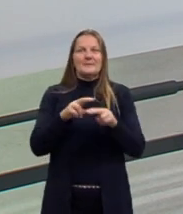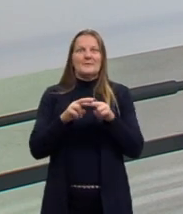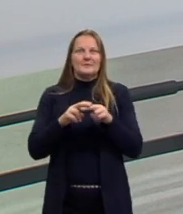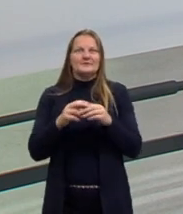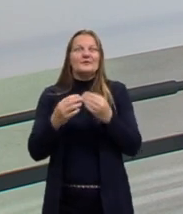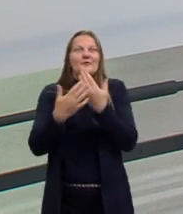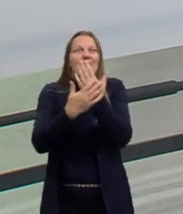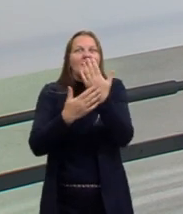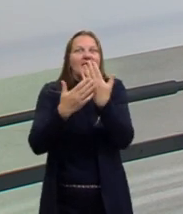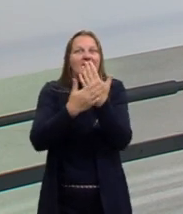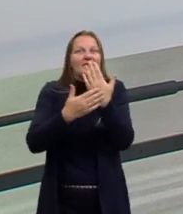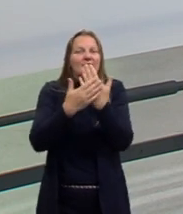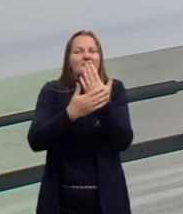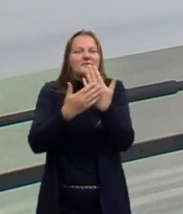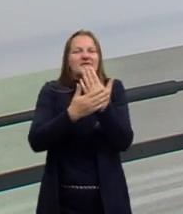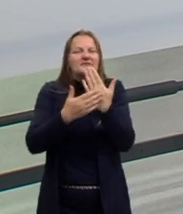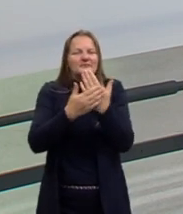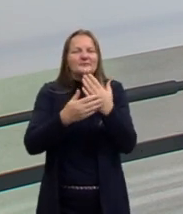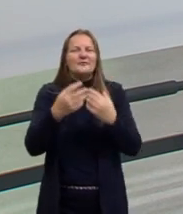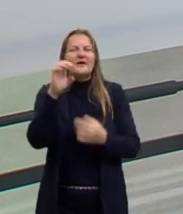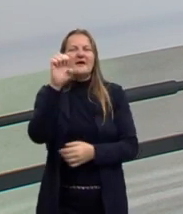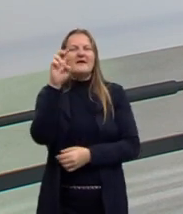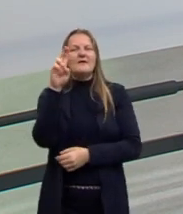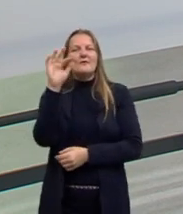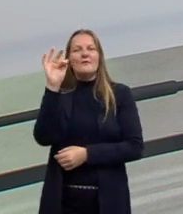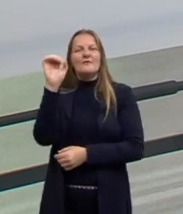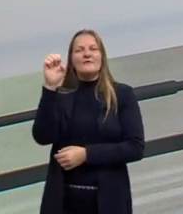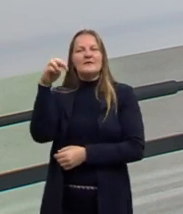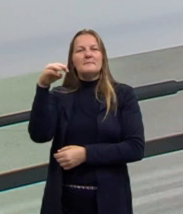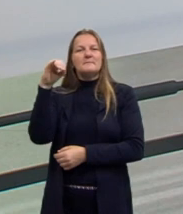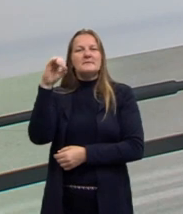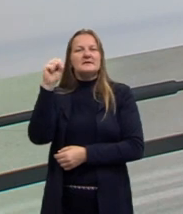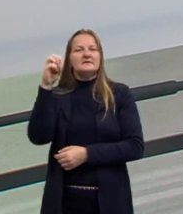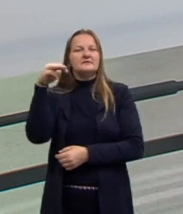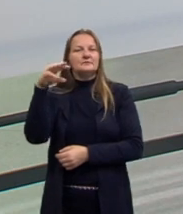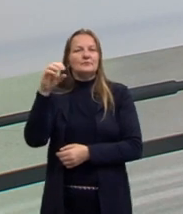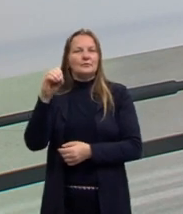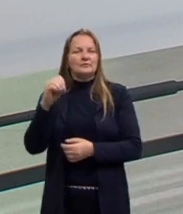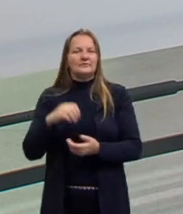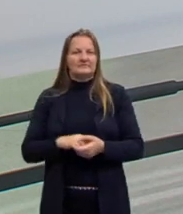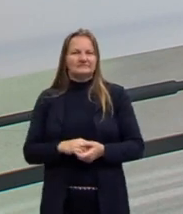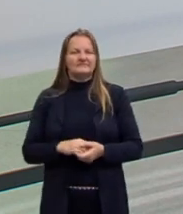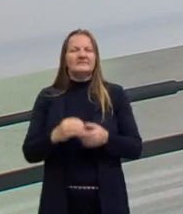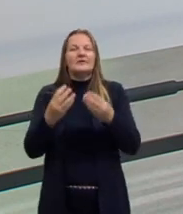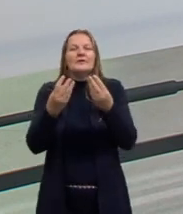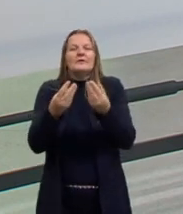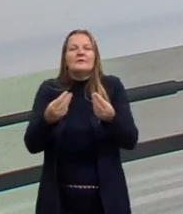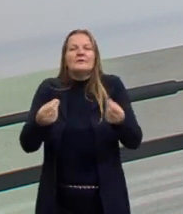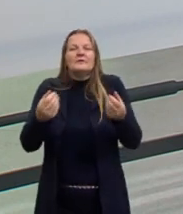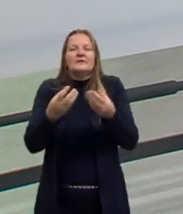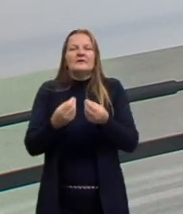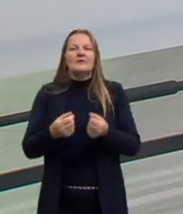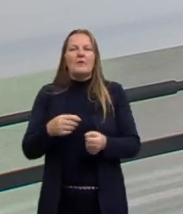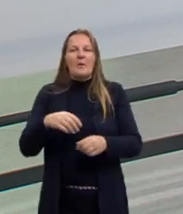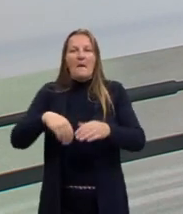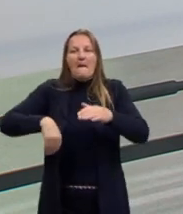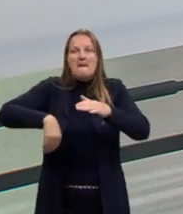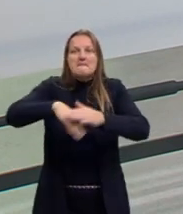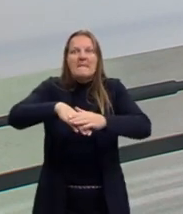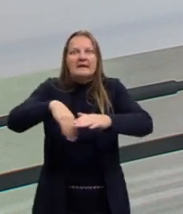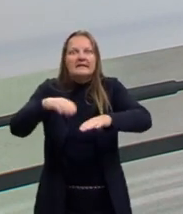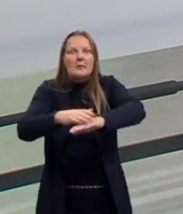sobre a aposentadoria. Ou também, por exemplo, o bater as botas, para trocar o morrer. Ou